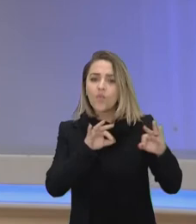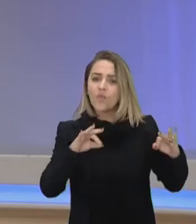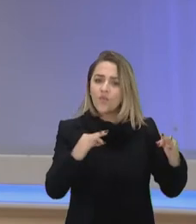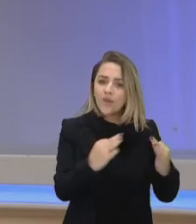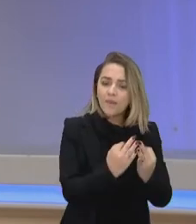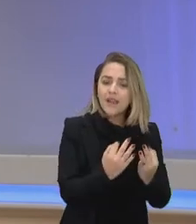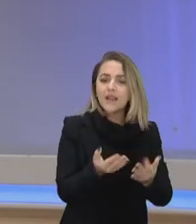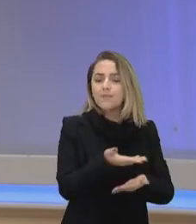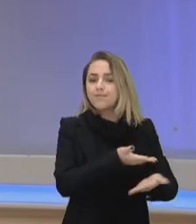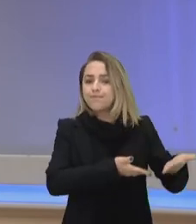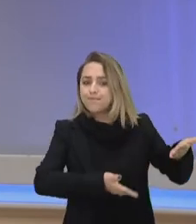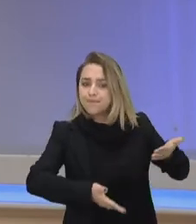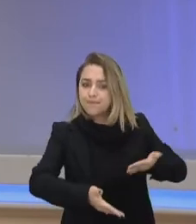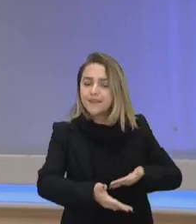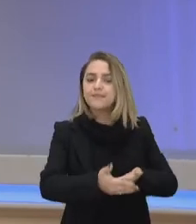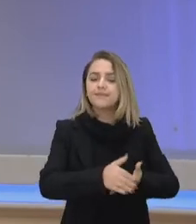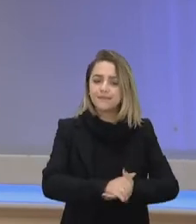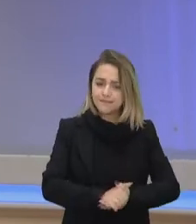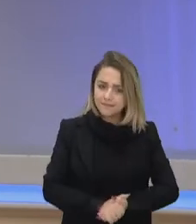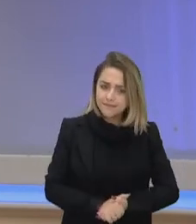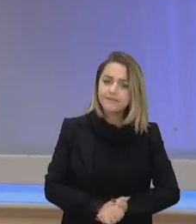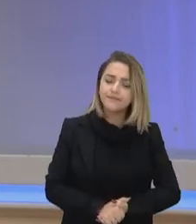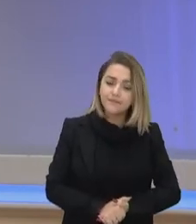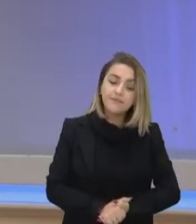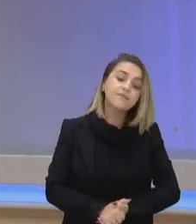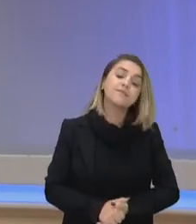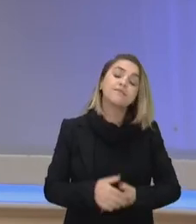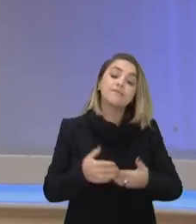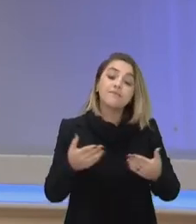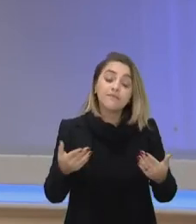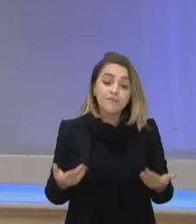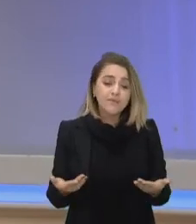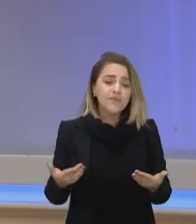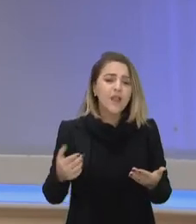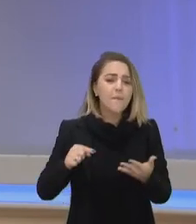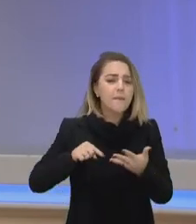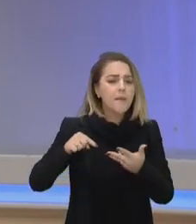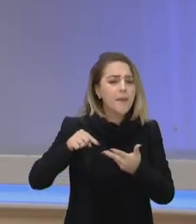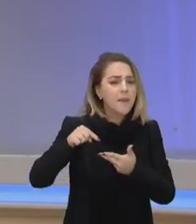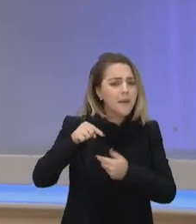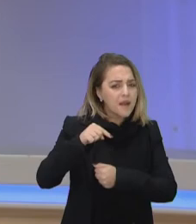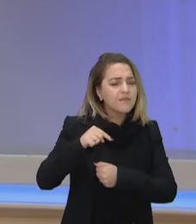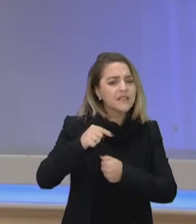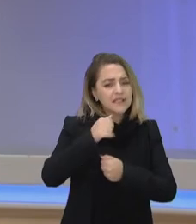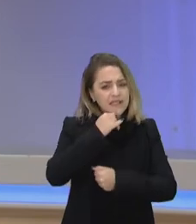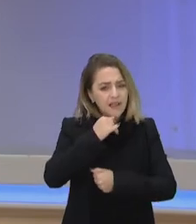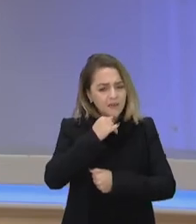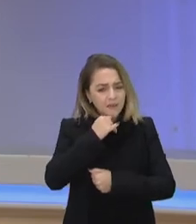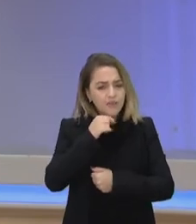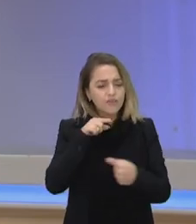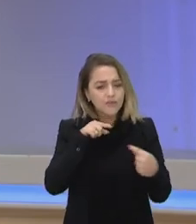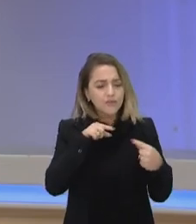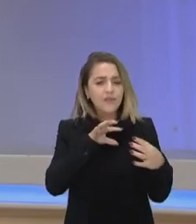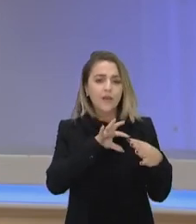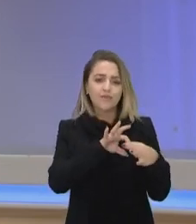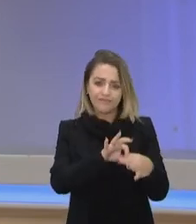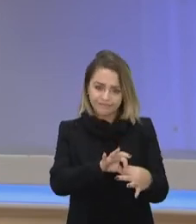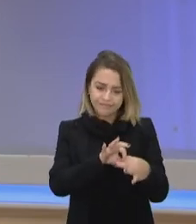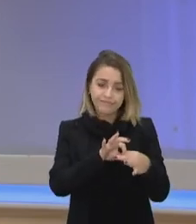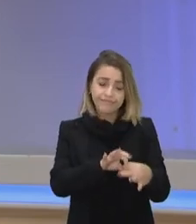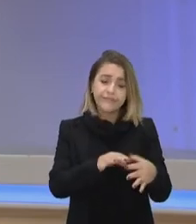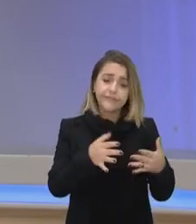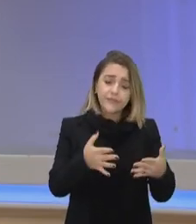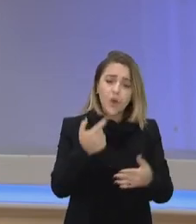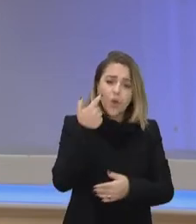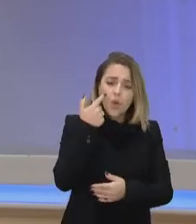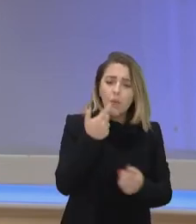vivem com você, enfim. Então, tudo isso está interligado, né? Então, a gente vai vendo